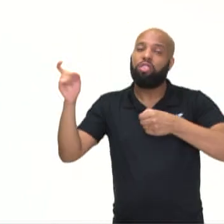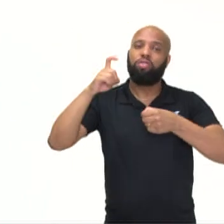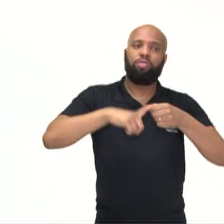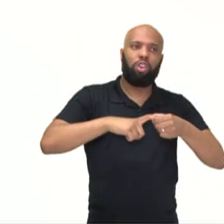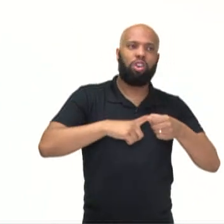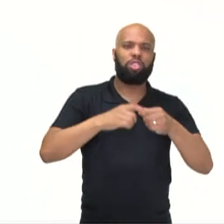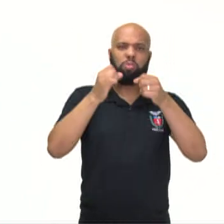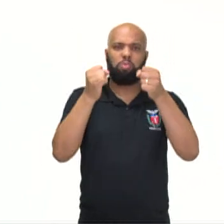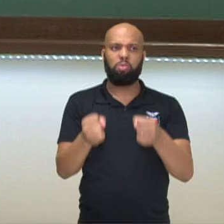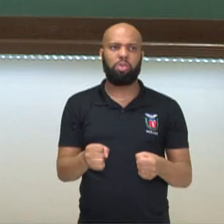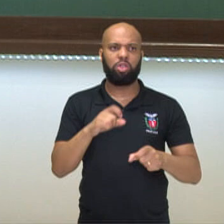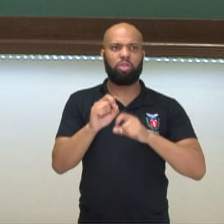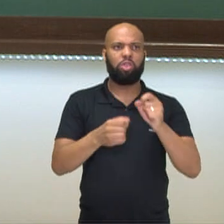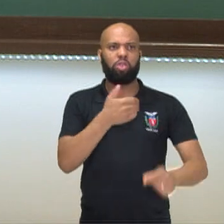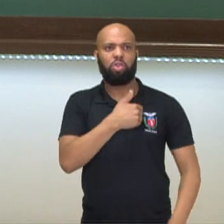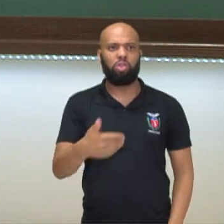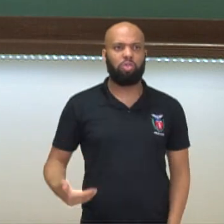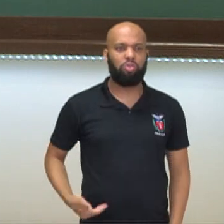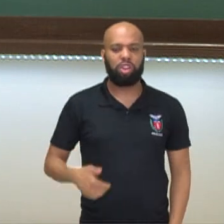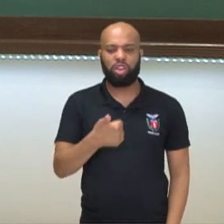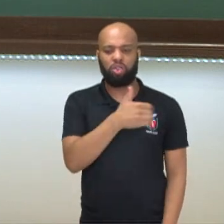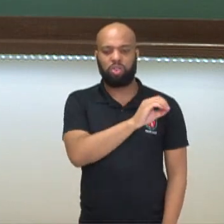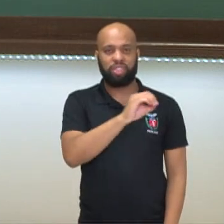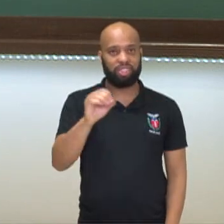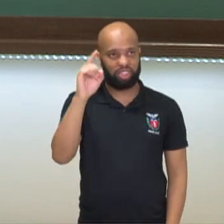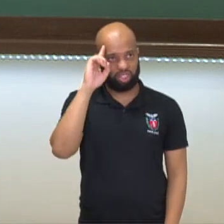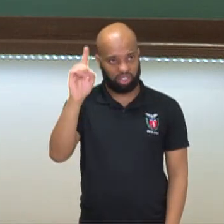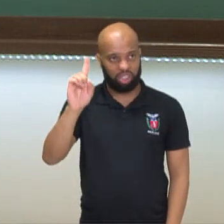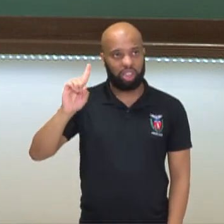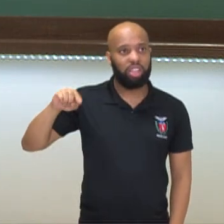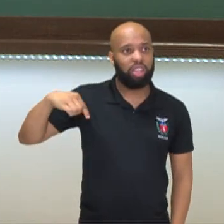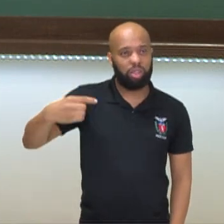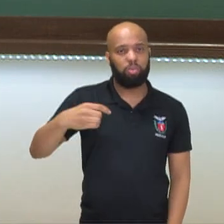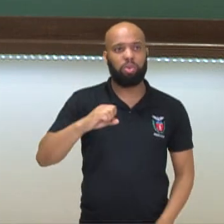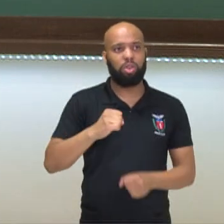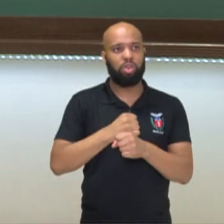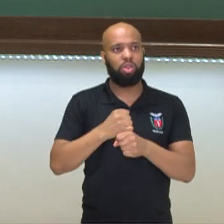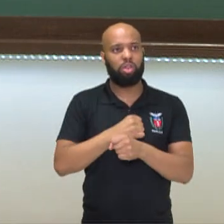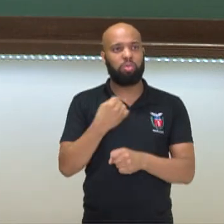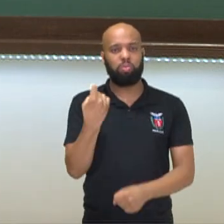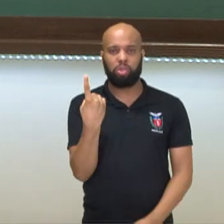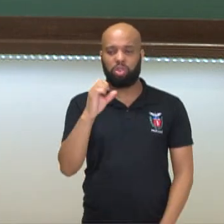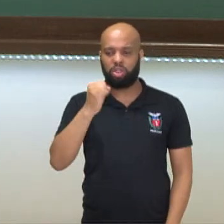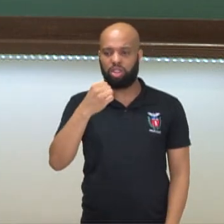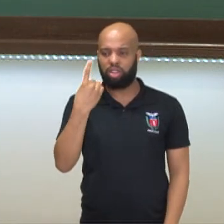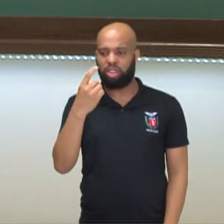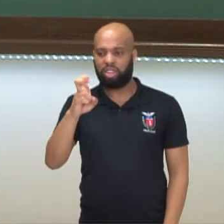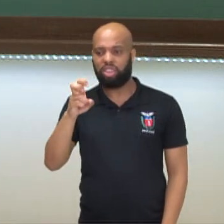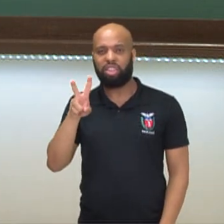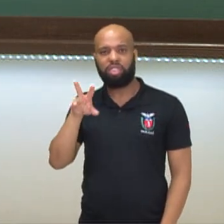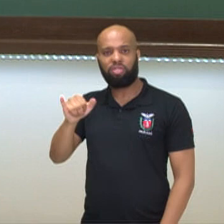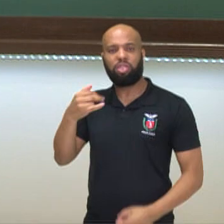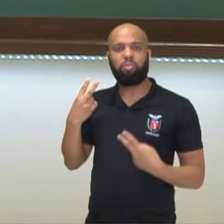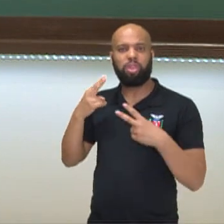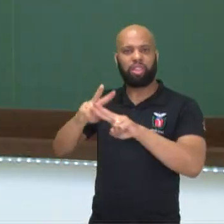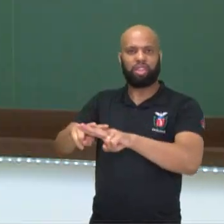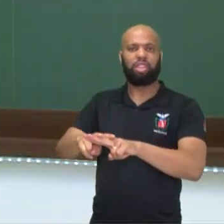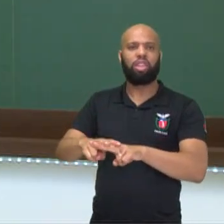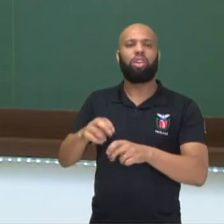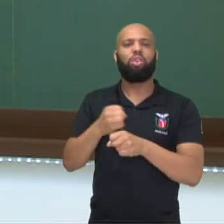voltar ao poder chamado Governo dos Cem Dias. Logo após, em 1815 ainda, ele vai ser preso e em